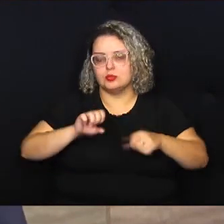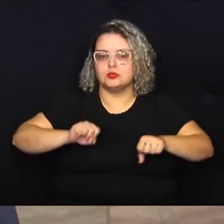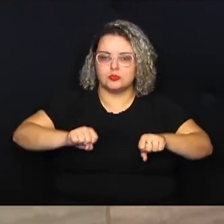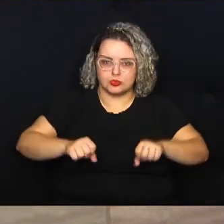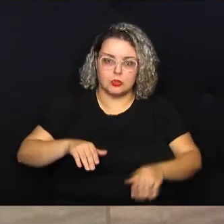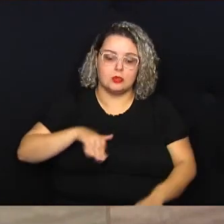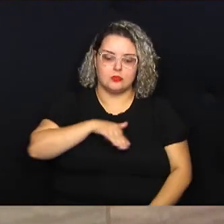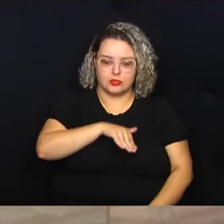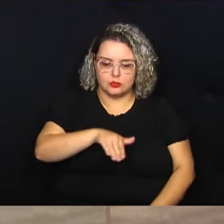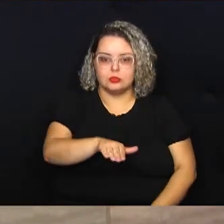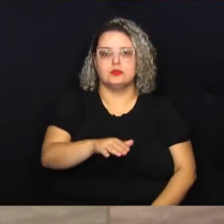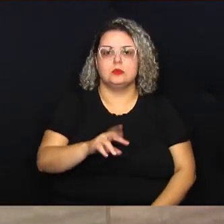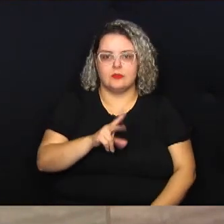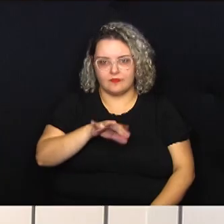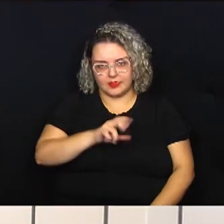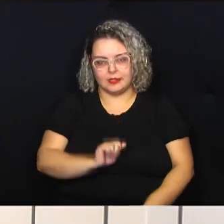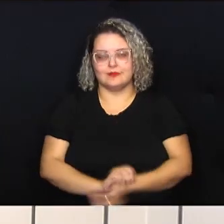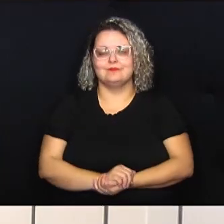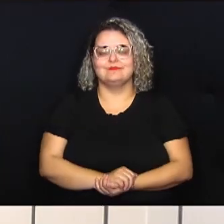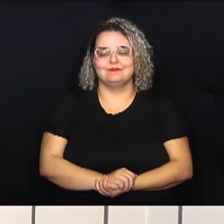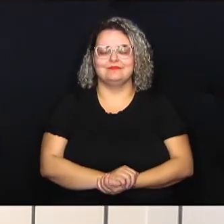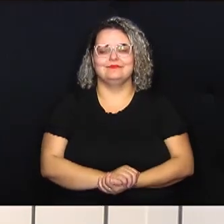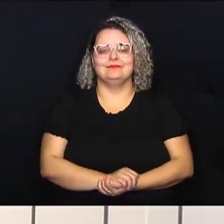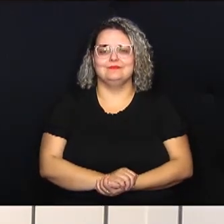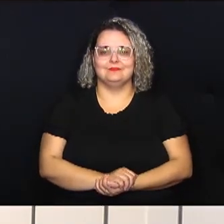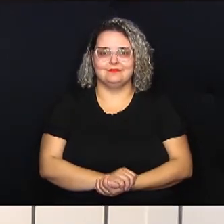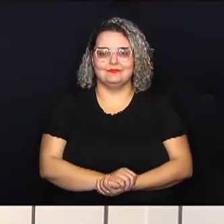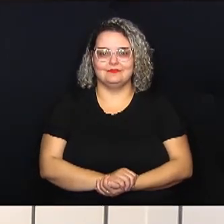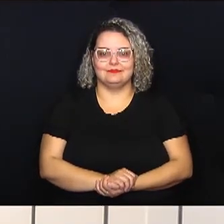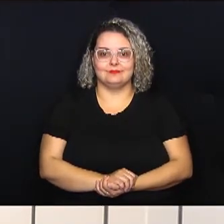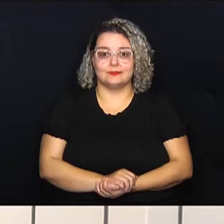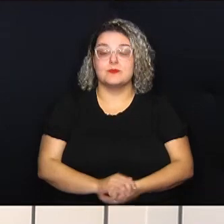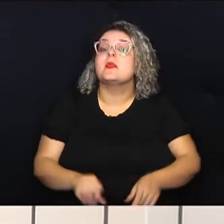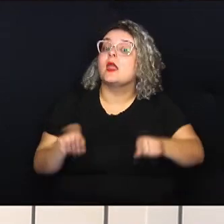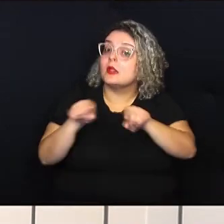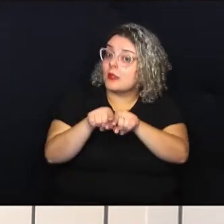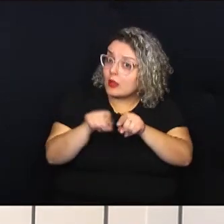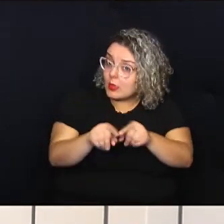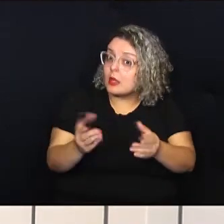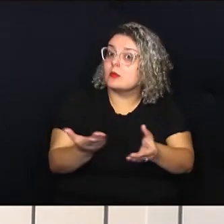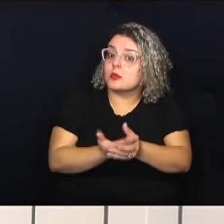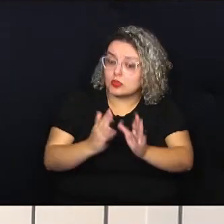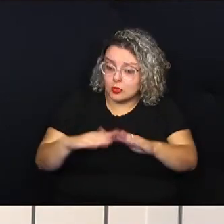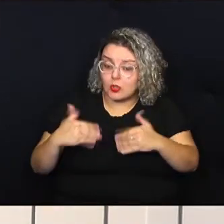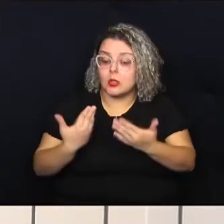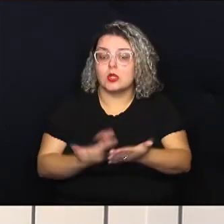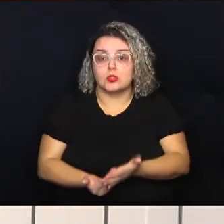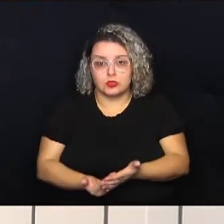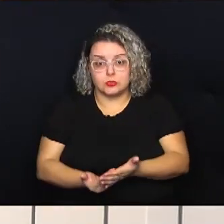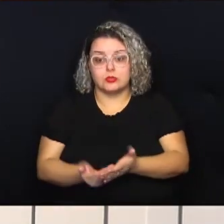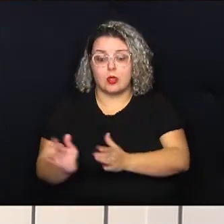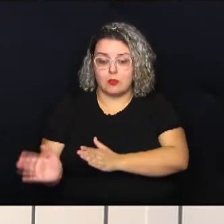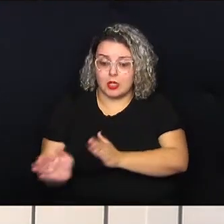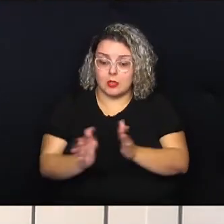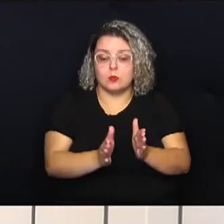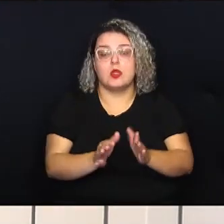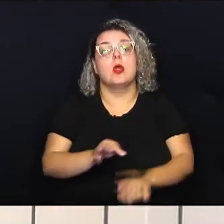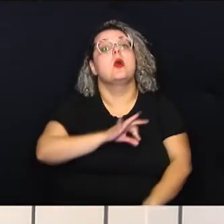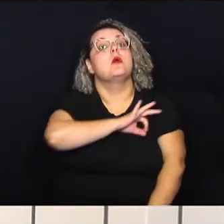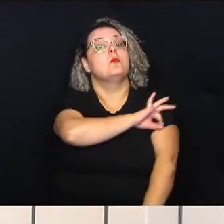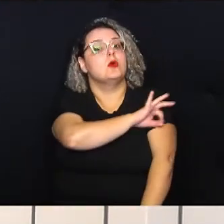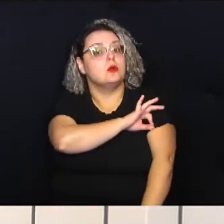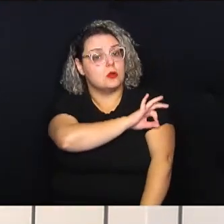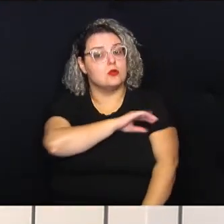passam e transitam na Vila União. Quem também protocolou o requerimento direcionado à Prefeitura